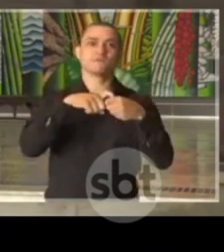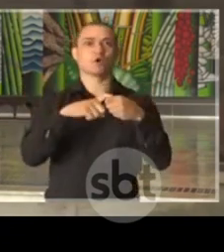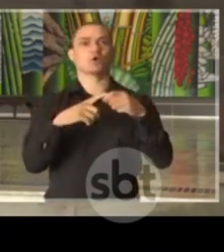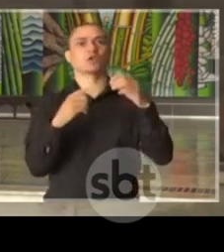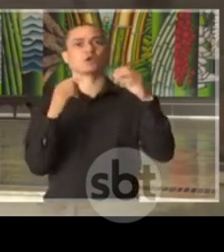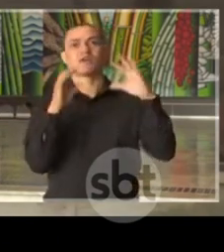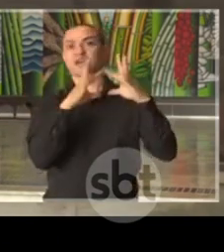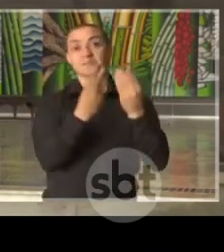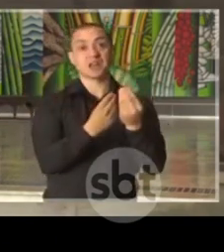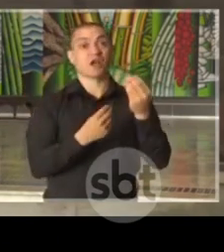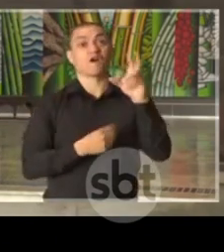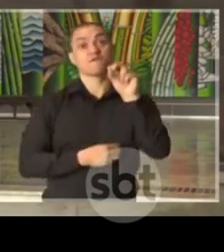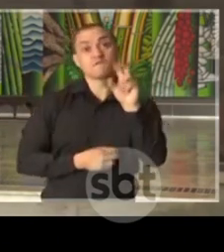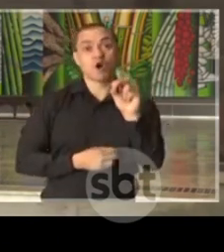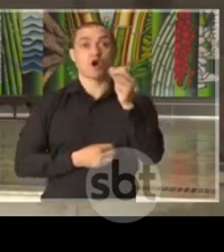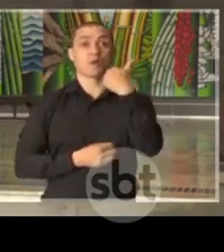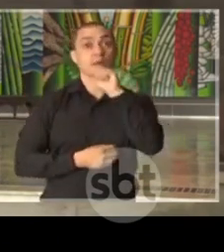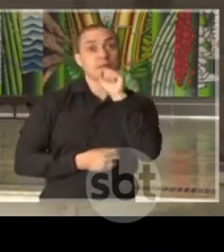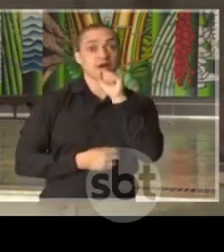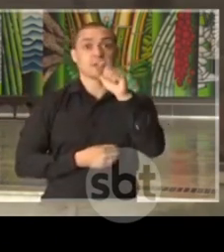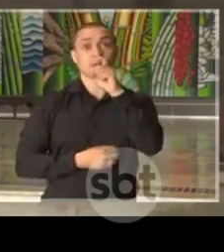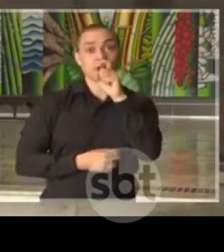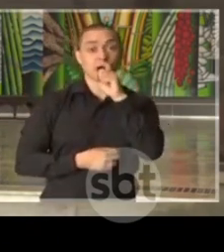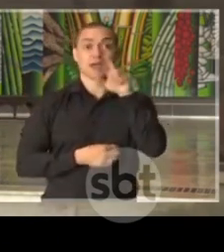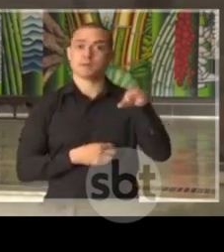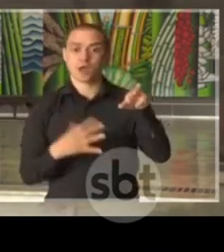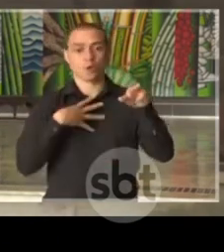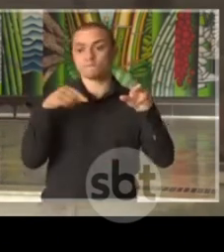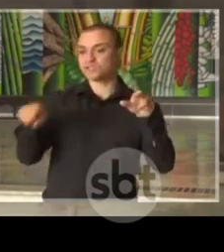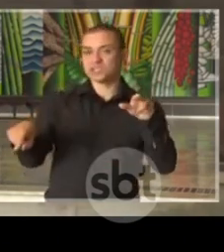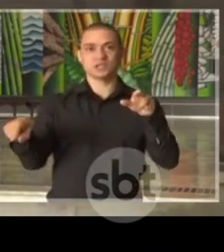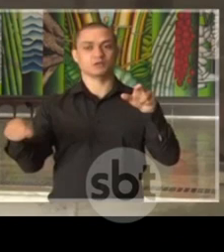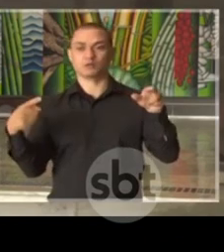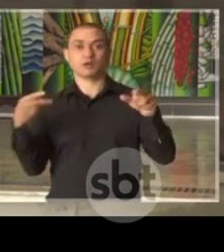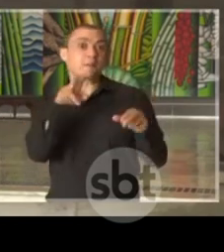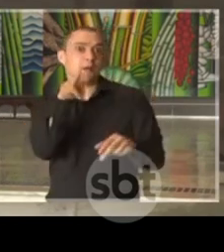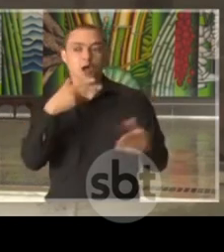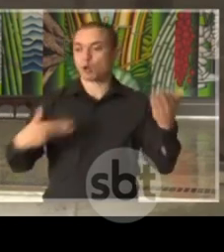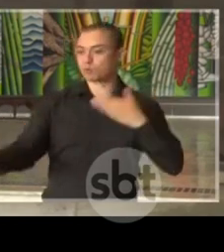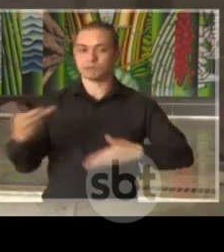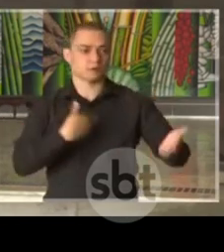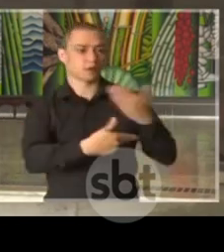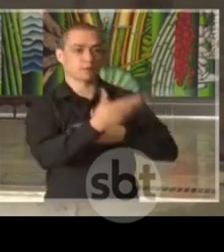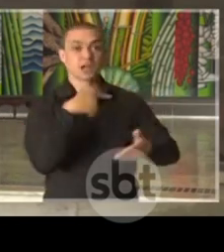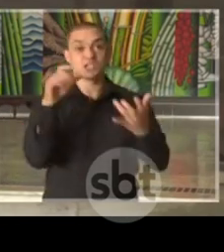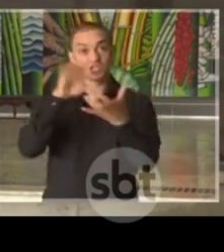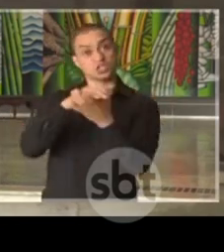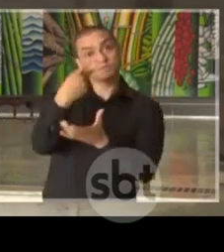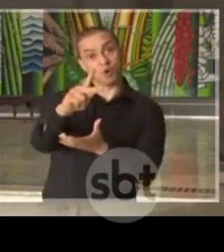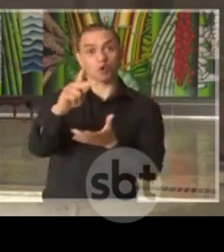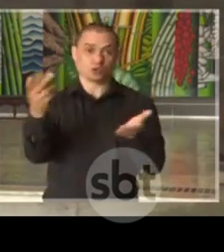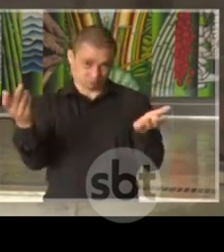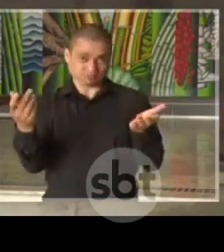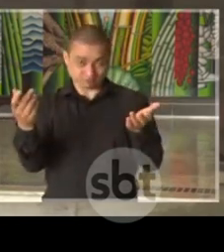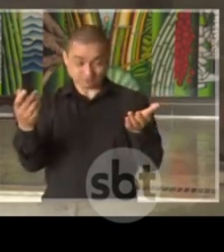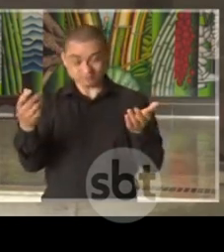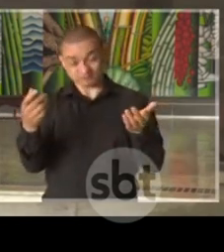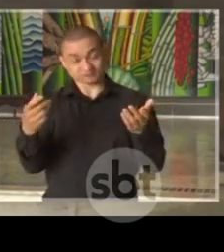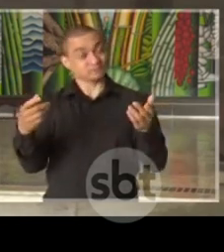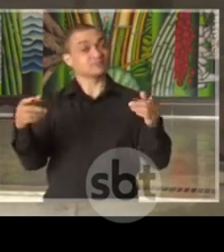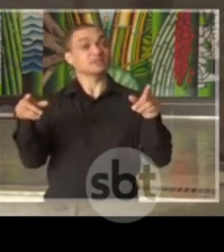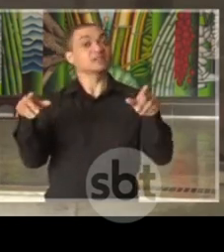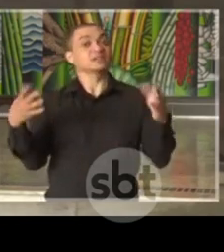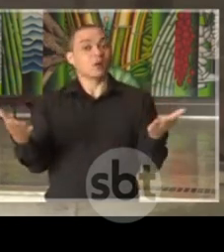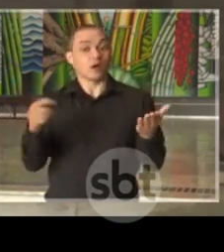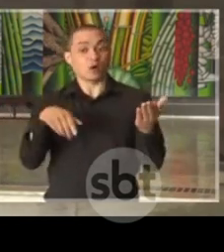com seus avós, com seus filhos, seus irmãos, suas irmãs, suas esposas, seus maridos. É o